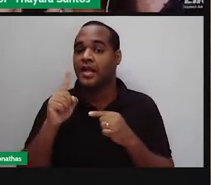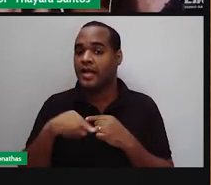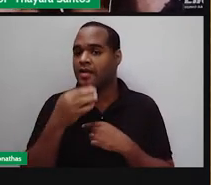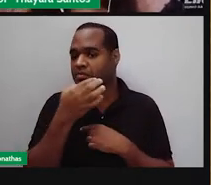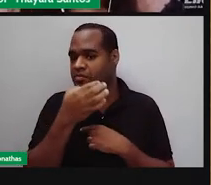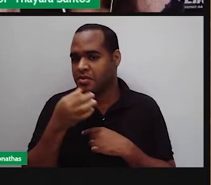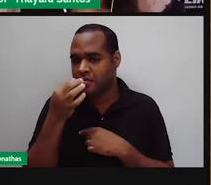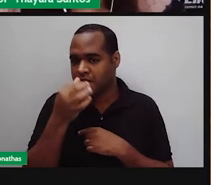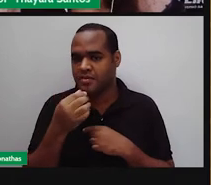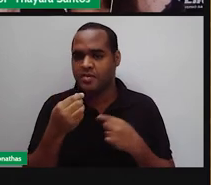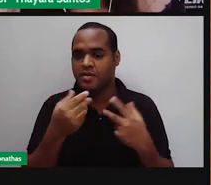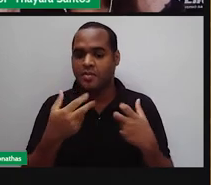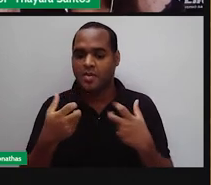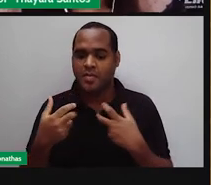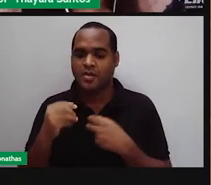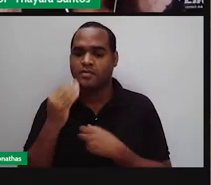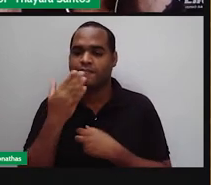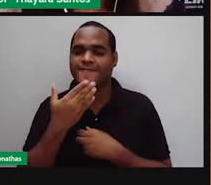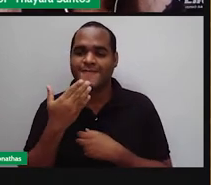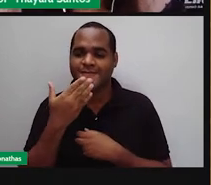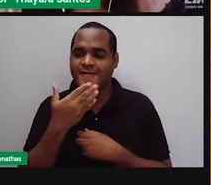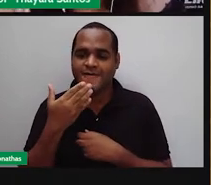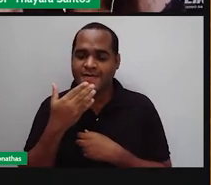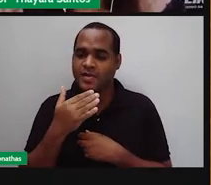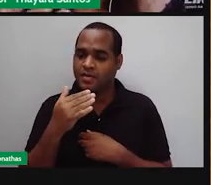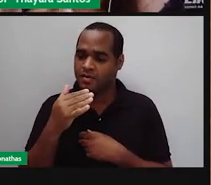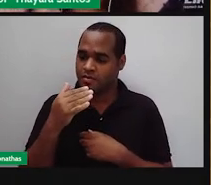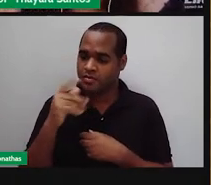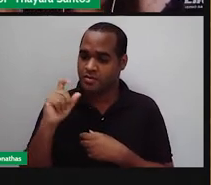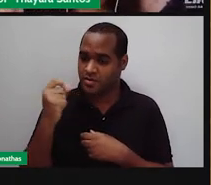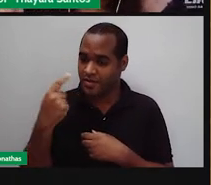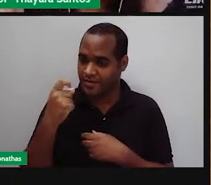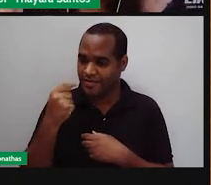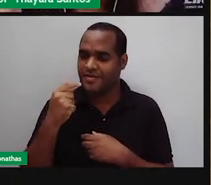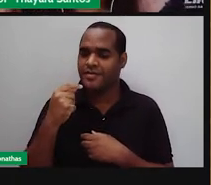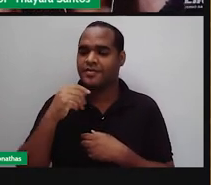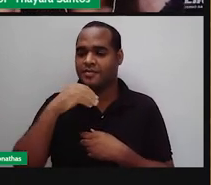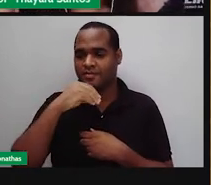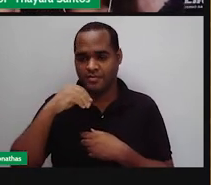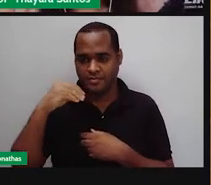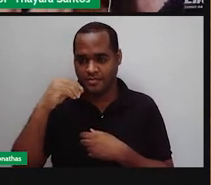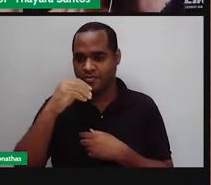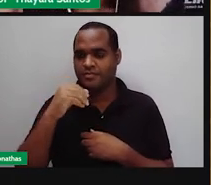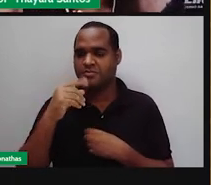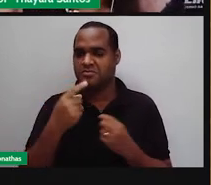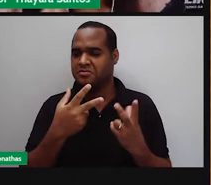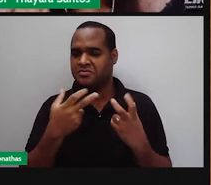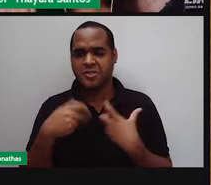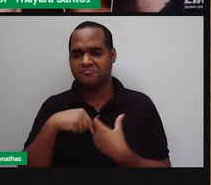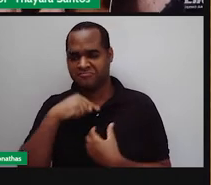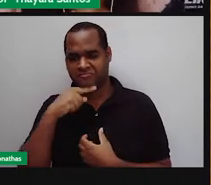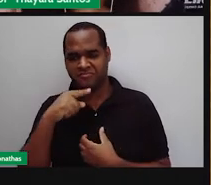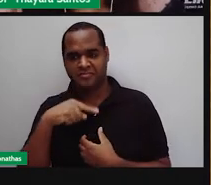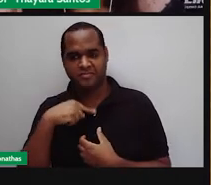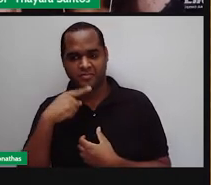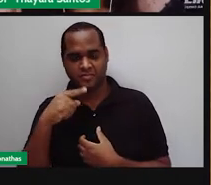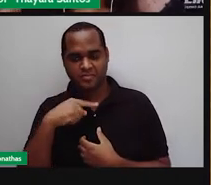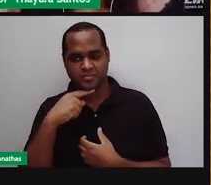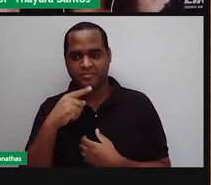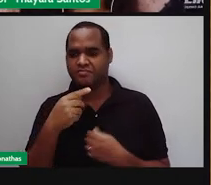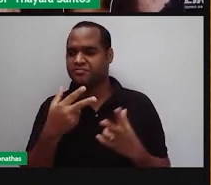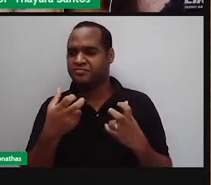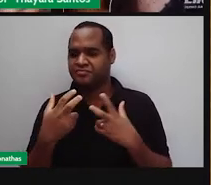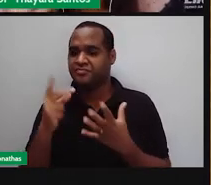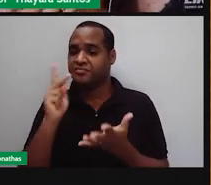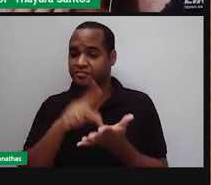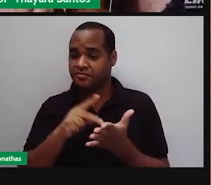língua, elas só conseguem perceber o sabor doce. Como o sal, ele é salgado, então elas não vão conseguir perceber aquele sabor. Só